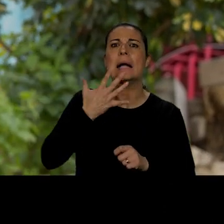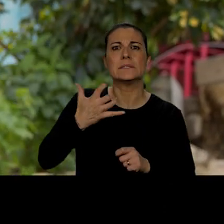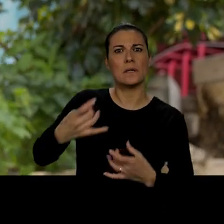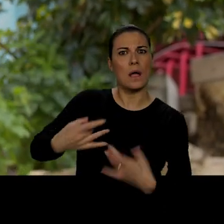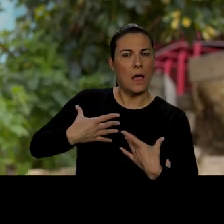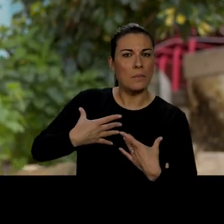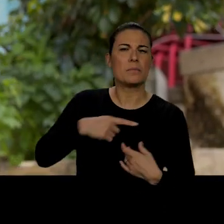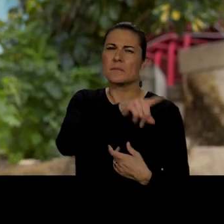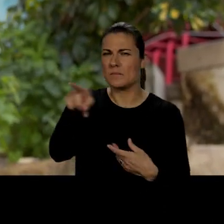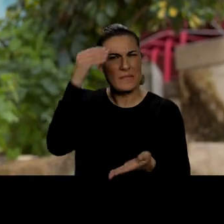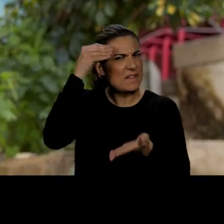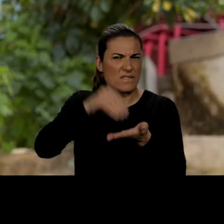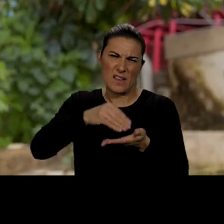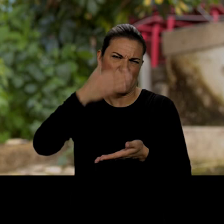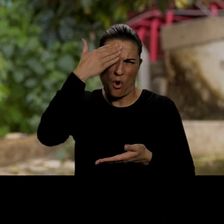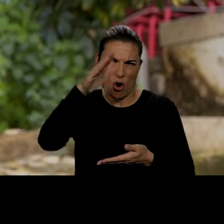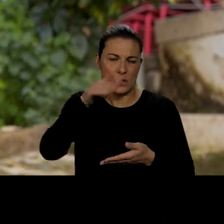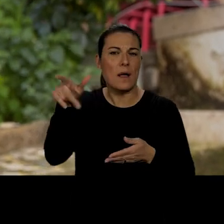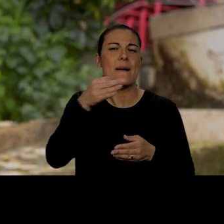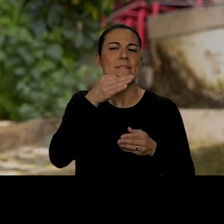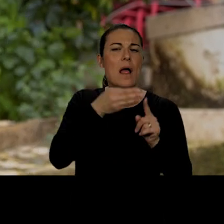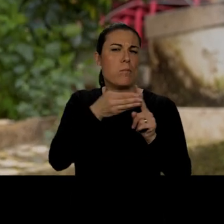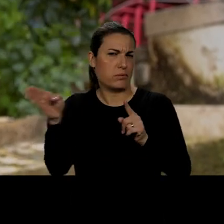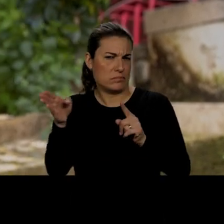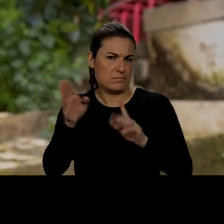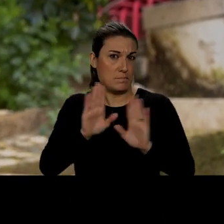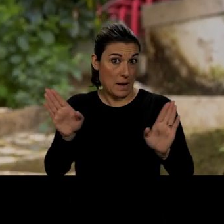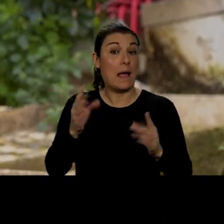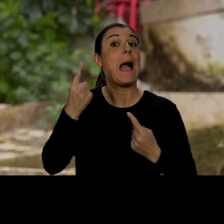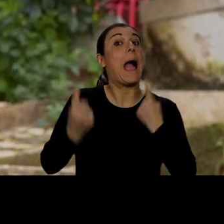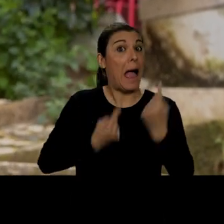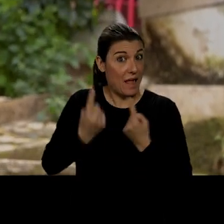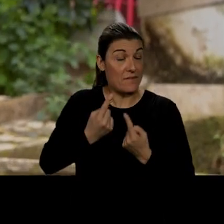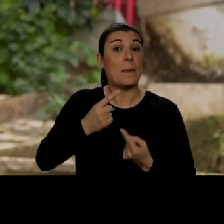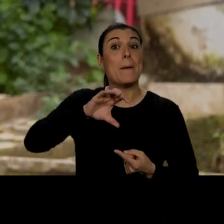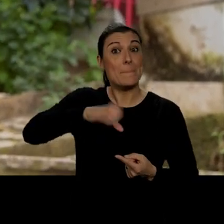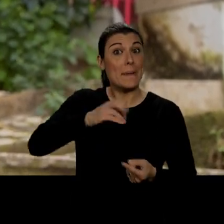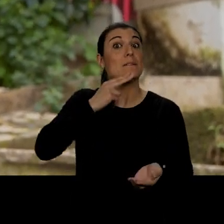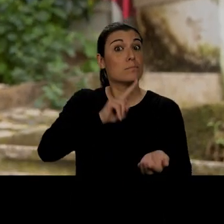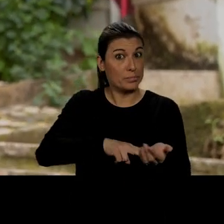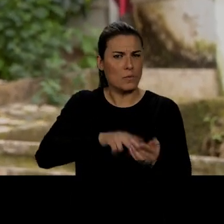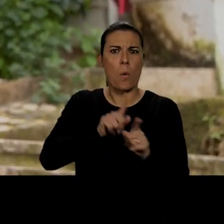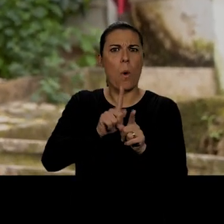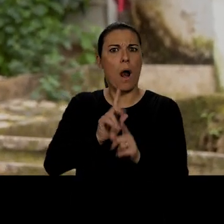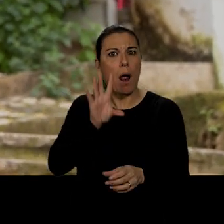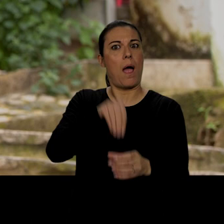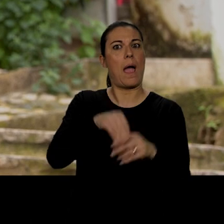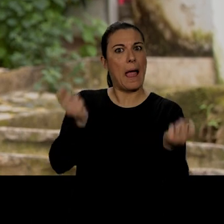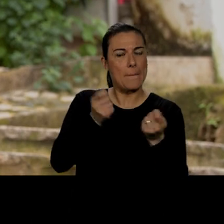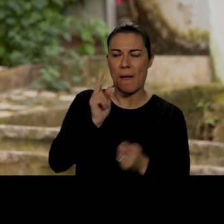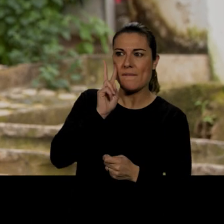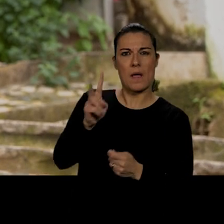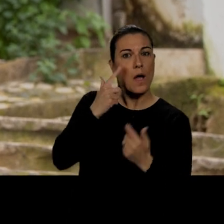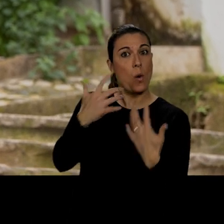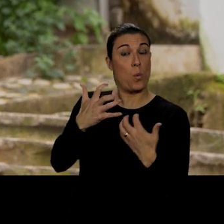Podem inventar o que quiserem para desviar o assunto, mas às vezes o país real entra-nos na campanha e fala mais